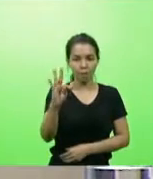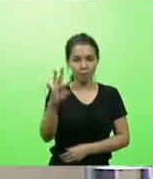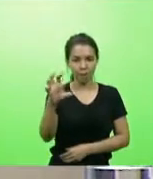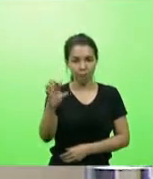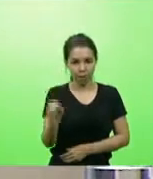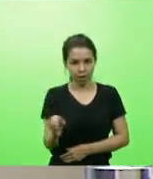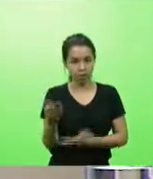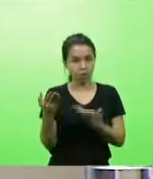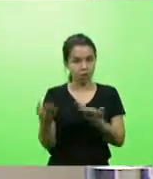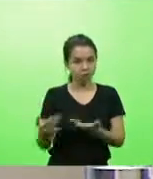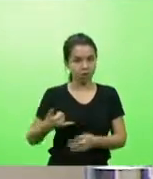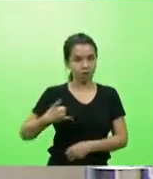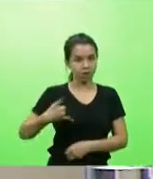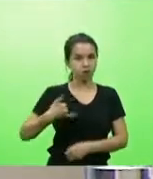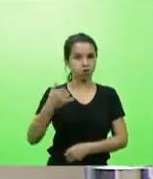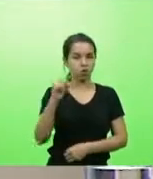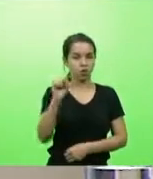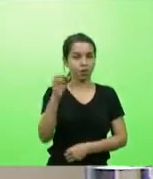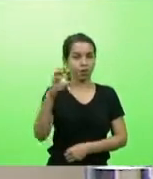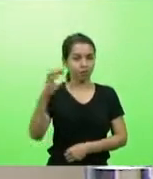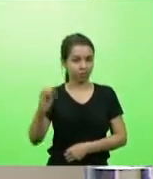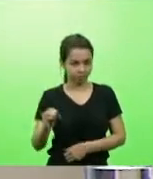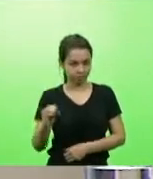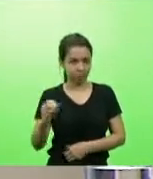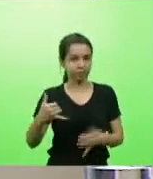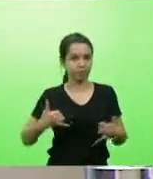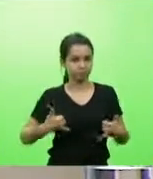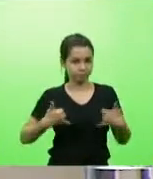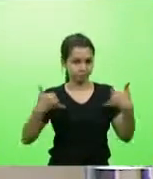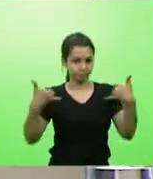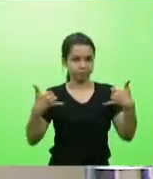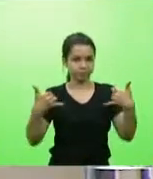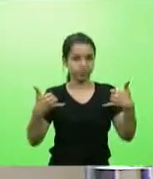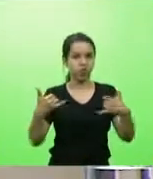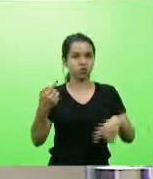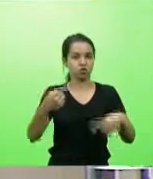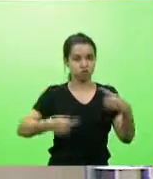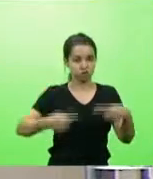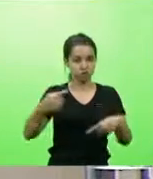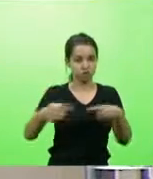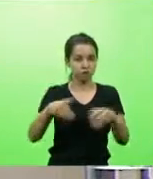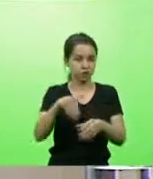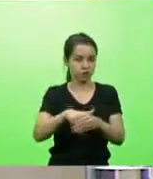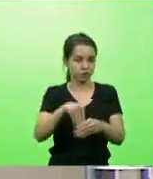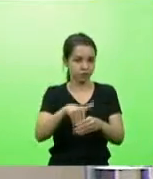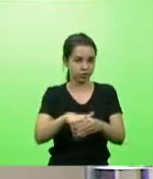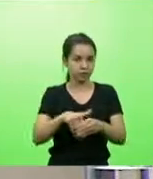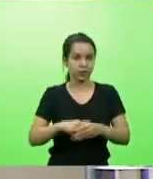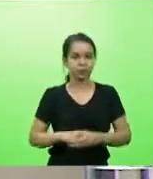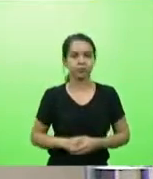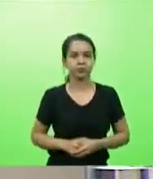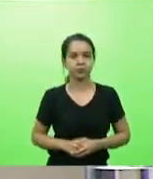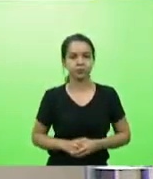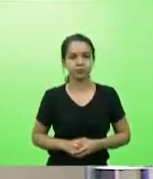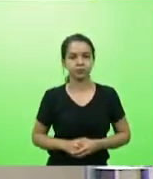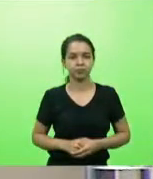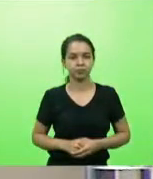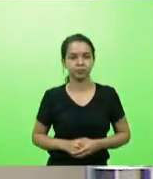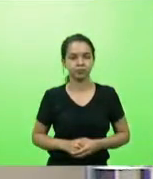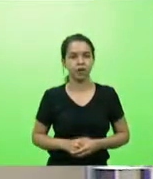anos de idade. Em discussão. Não havendo quem queira discutir em votação, deputados que aprovam permaneçam como se encontra.